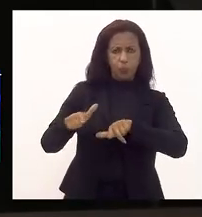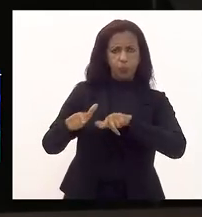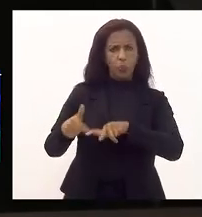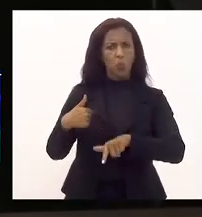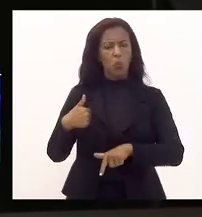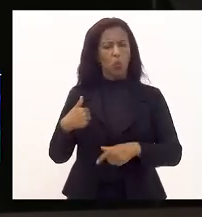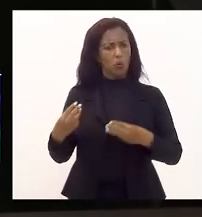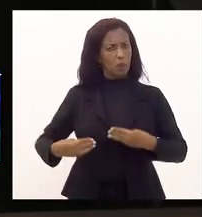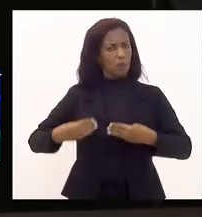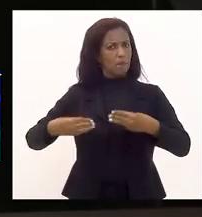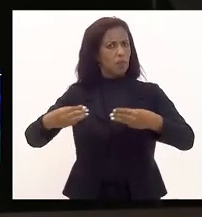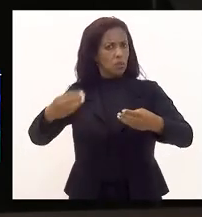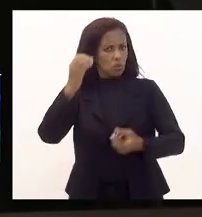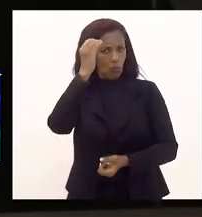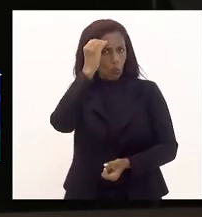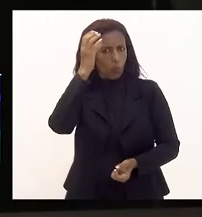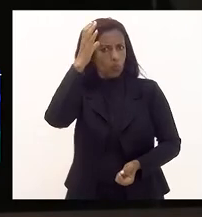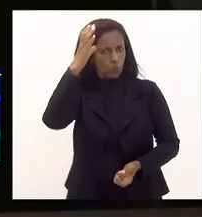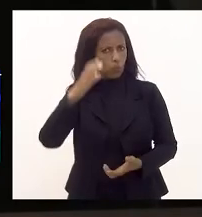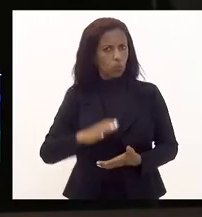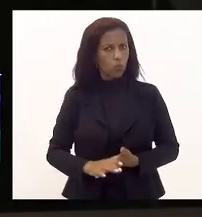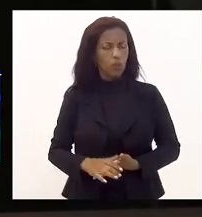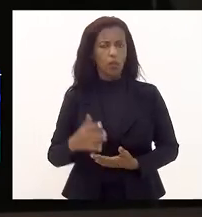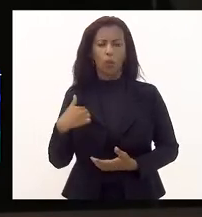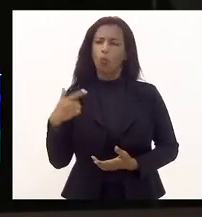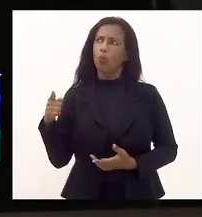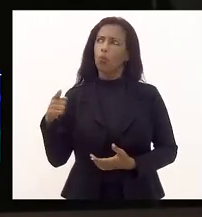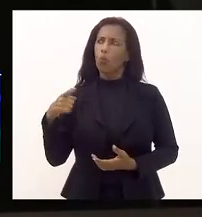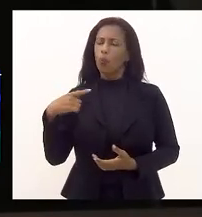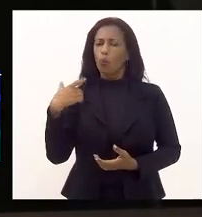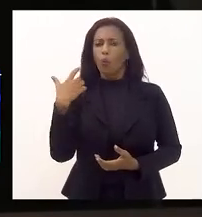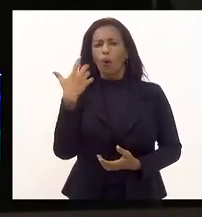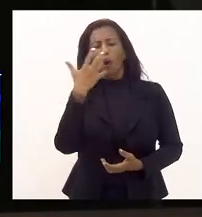ministro da cultura, o cantor e compositor